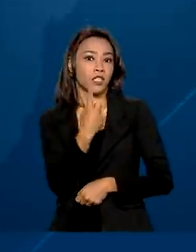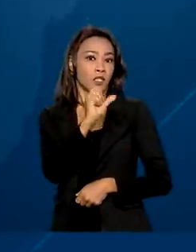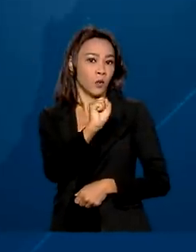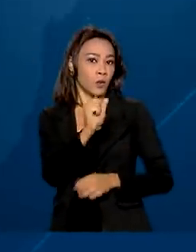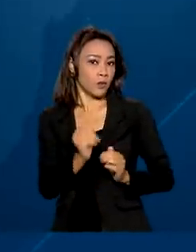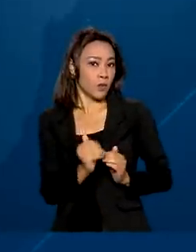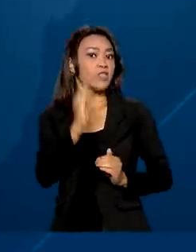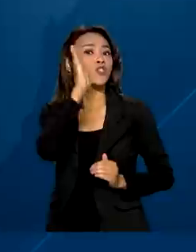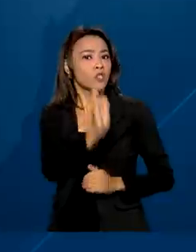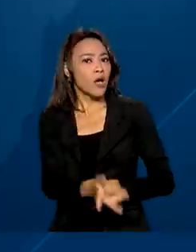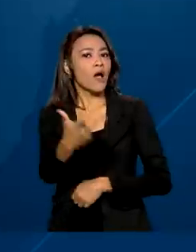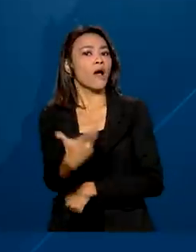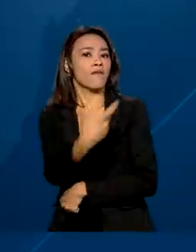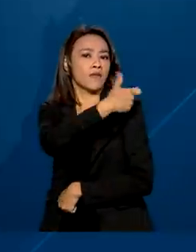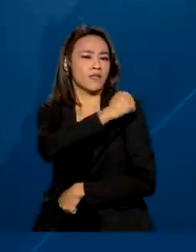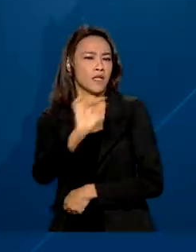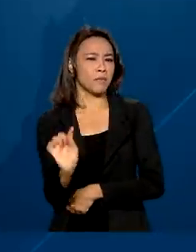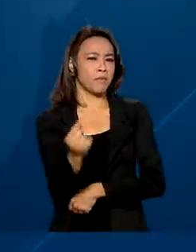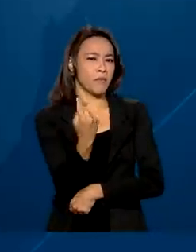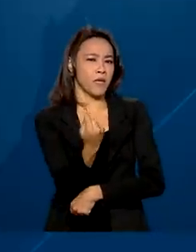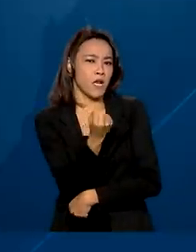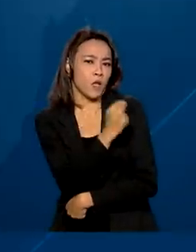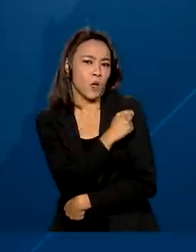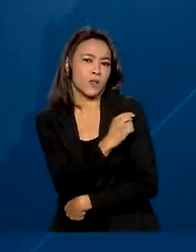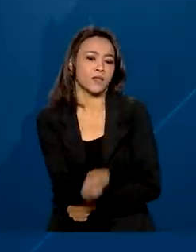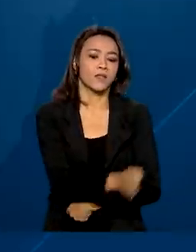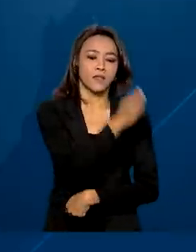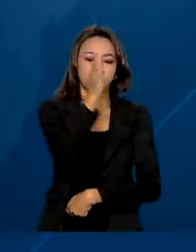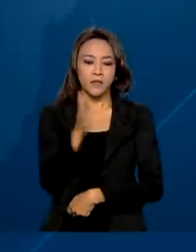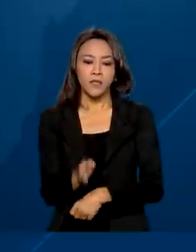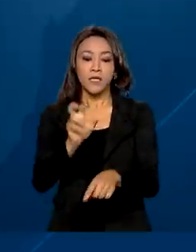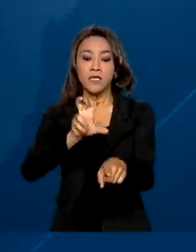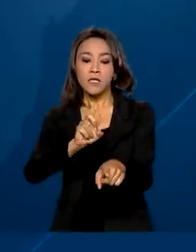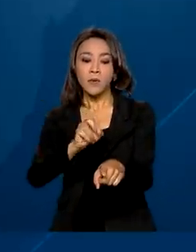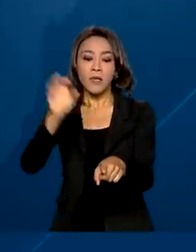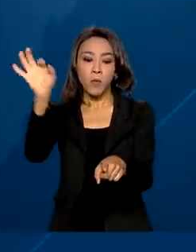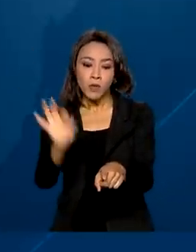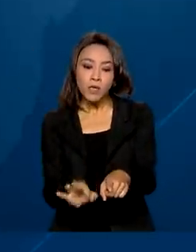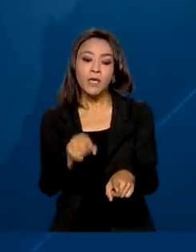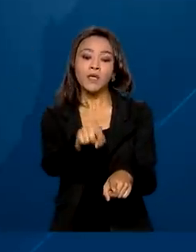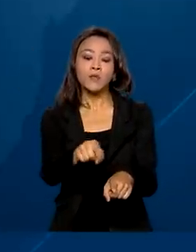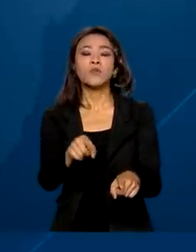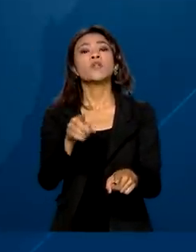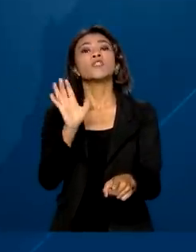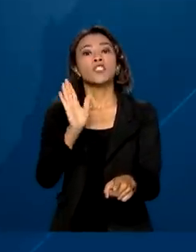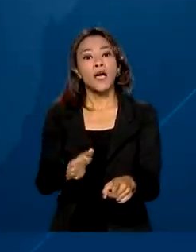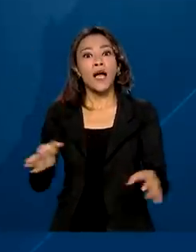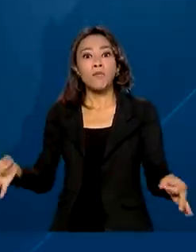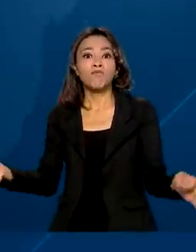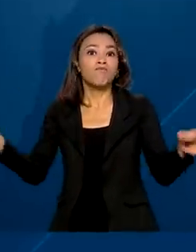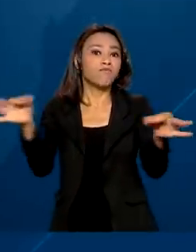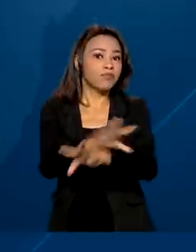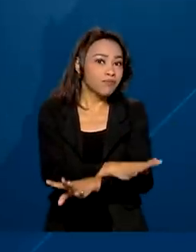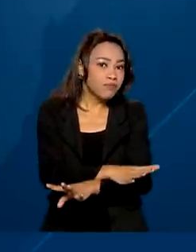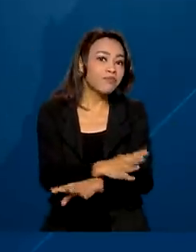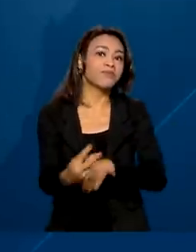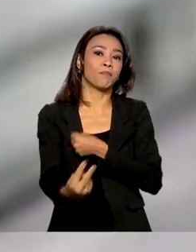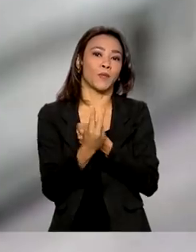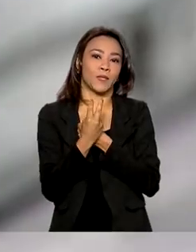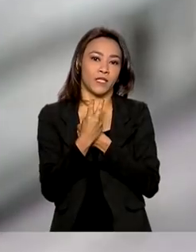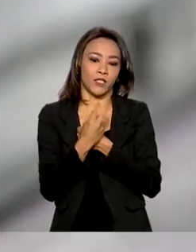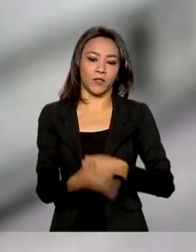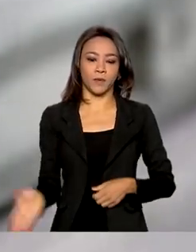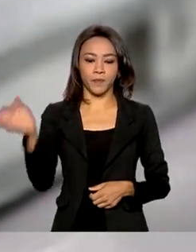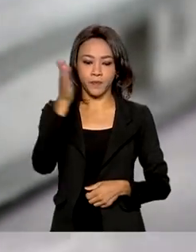já foi vacinada com a primeira dose. E mais de 50% está completamente imunizada.